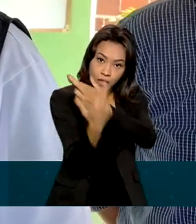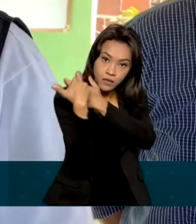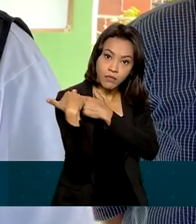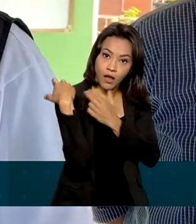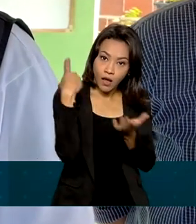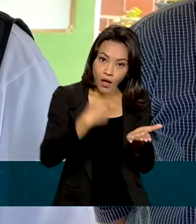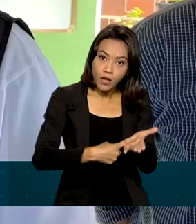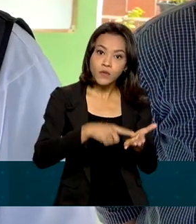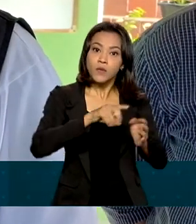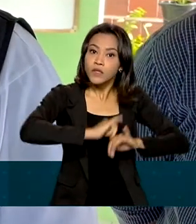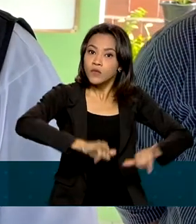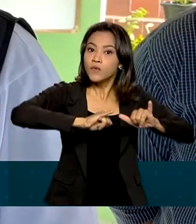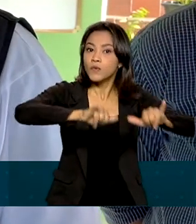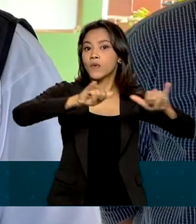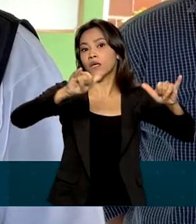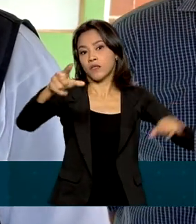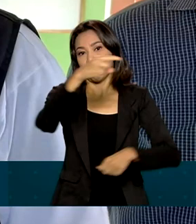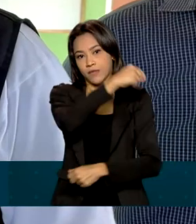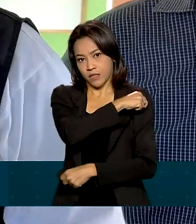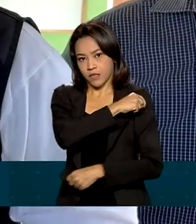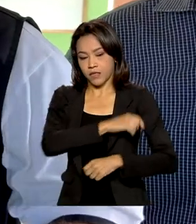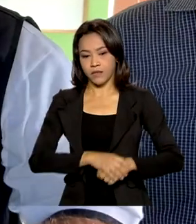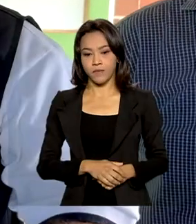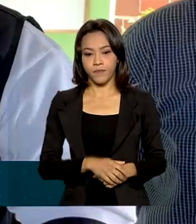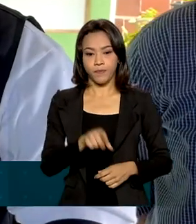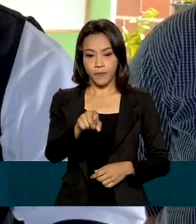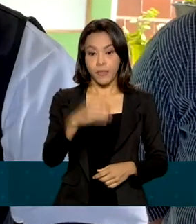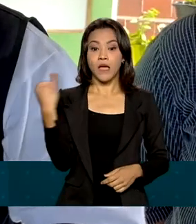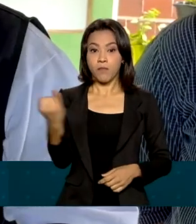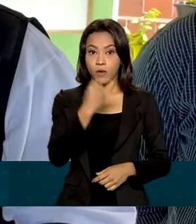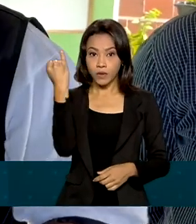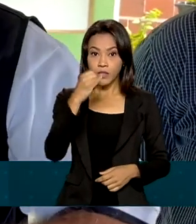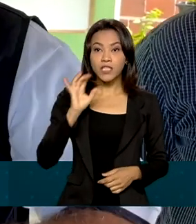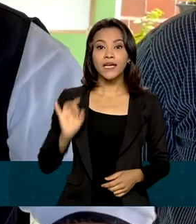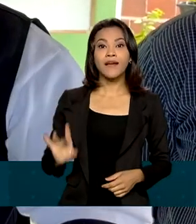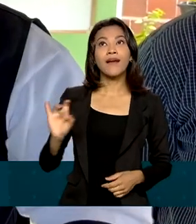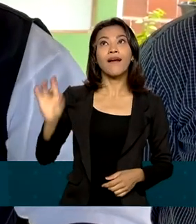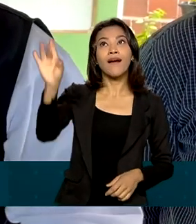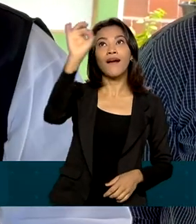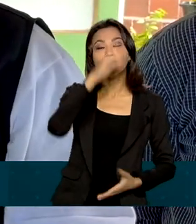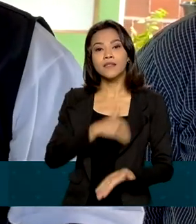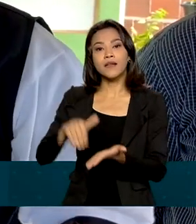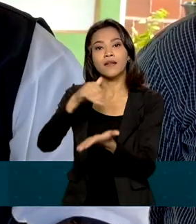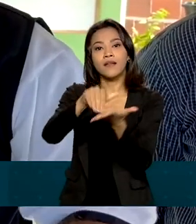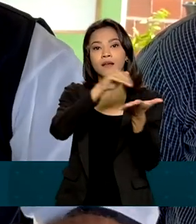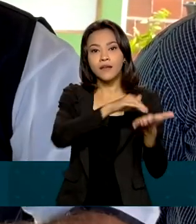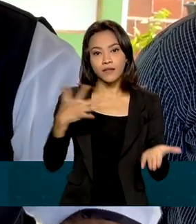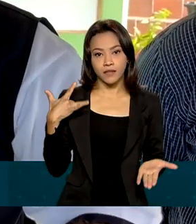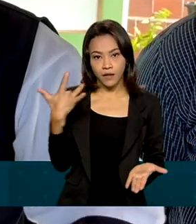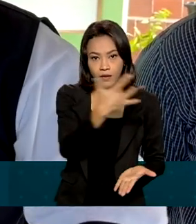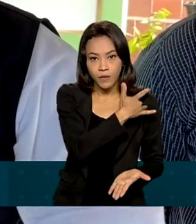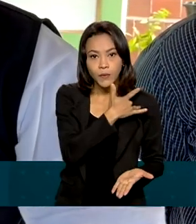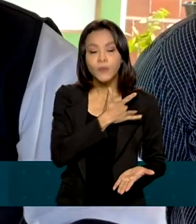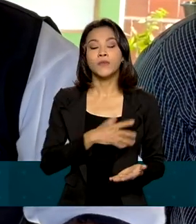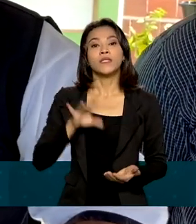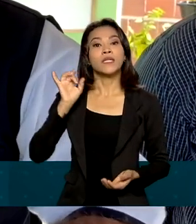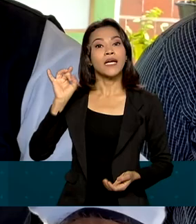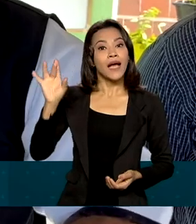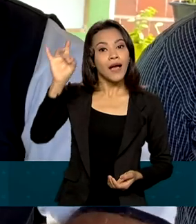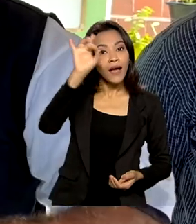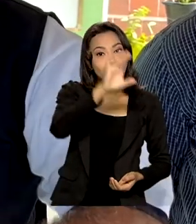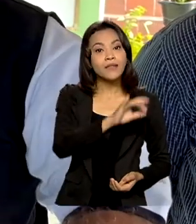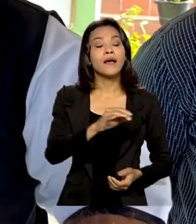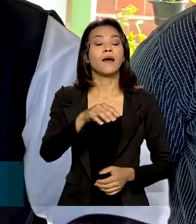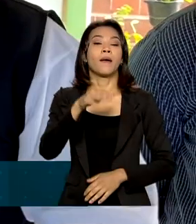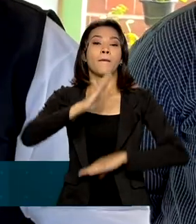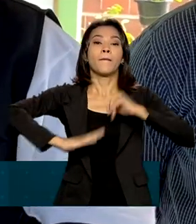campanha de vacinação. É fundamental que cada secretário municipal de saúde, cada agente de saúde, aqueles que